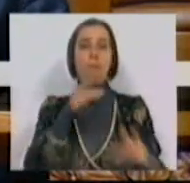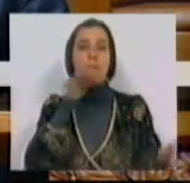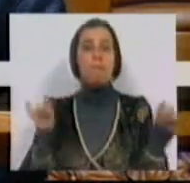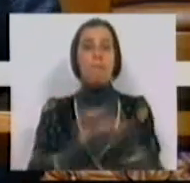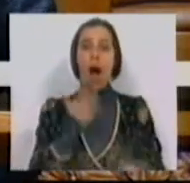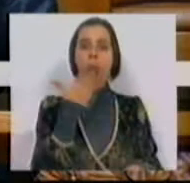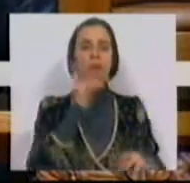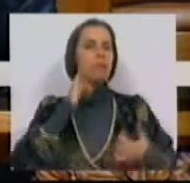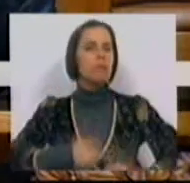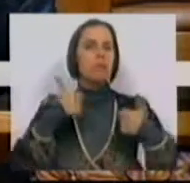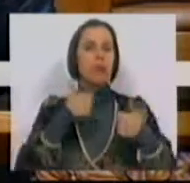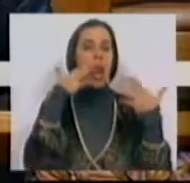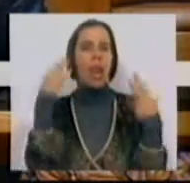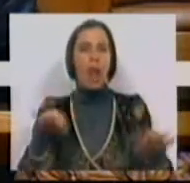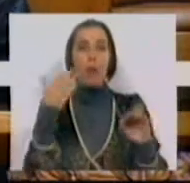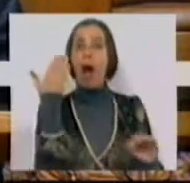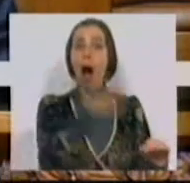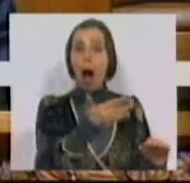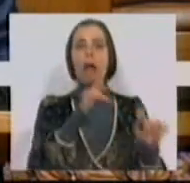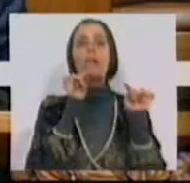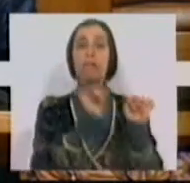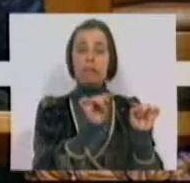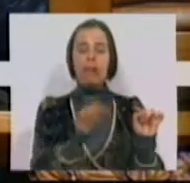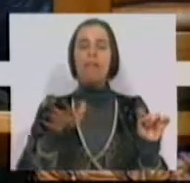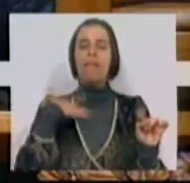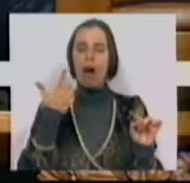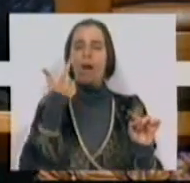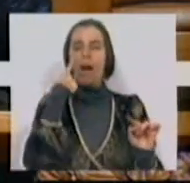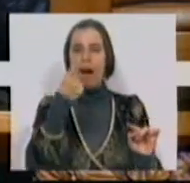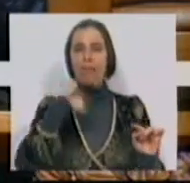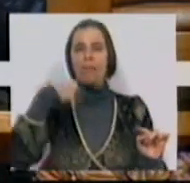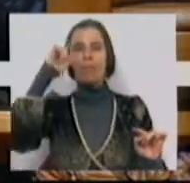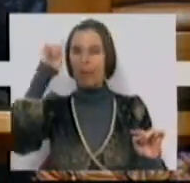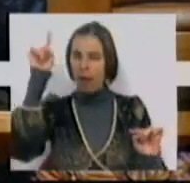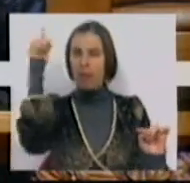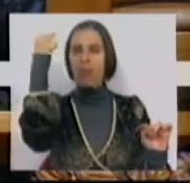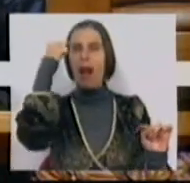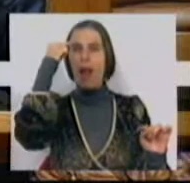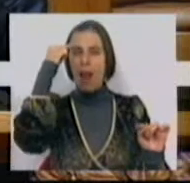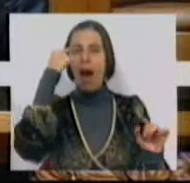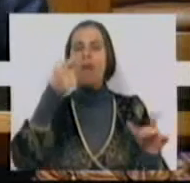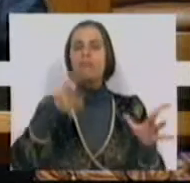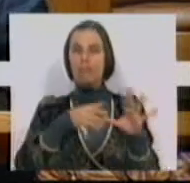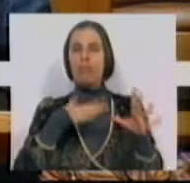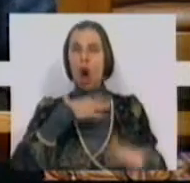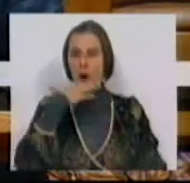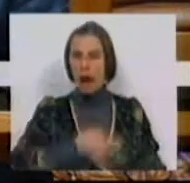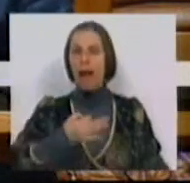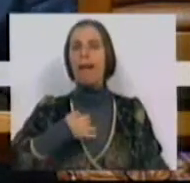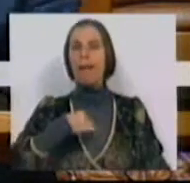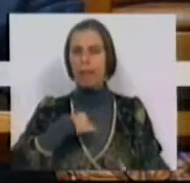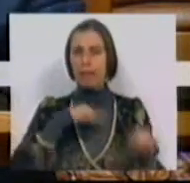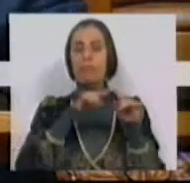o seu principal recurso natural, sendo cada vez mais forte a nossa consciência e sólida a nossa convicção